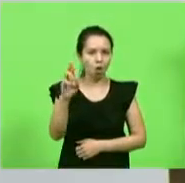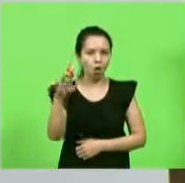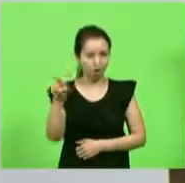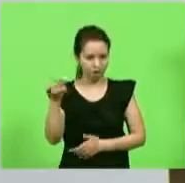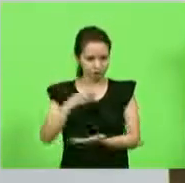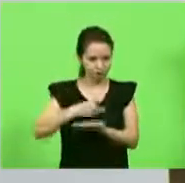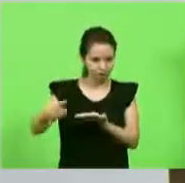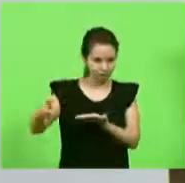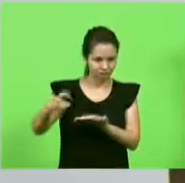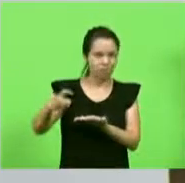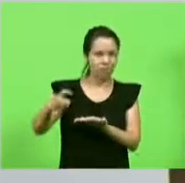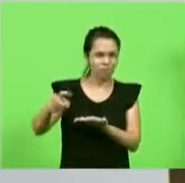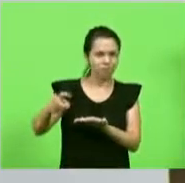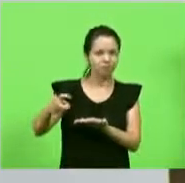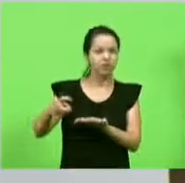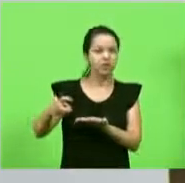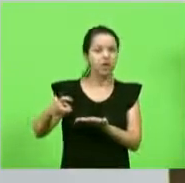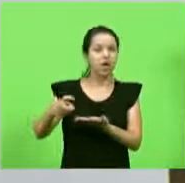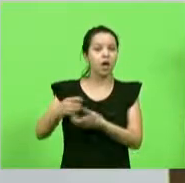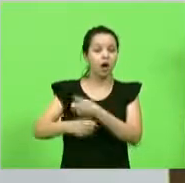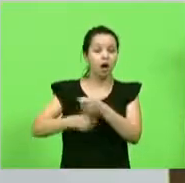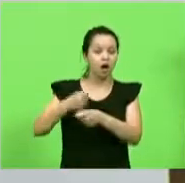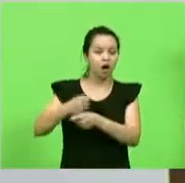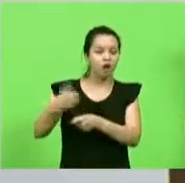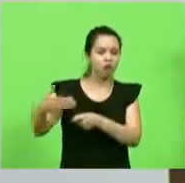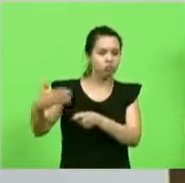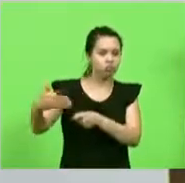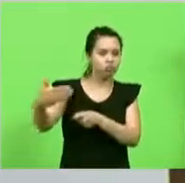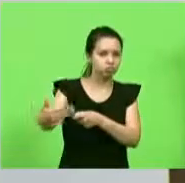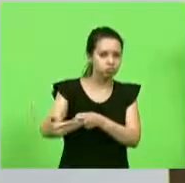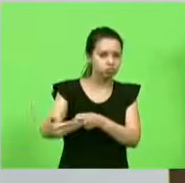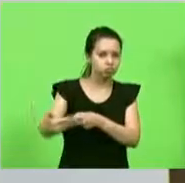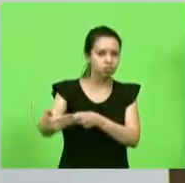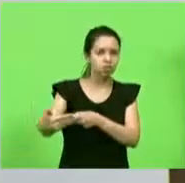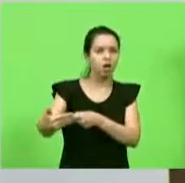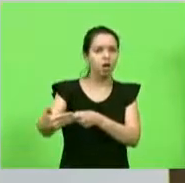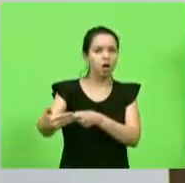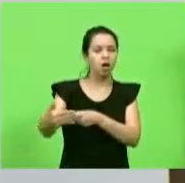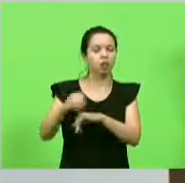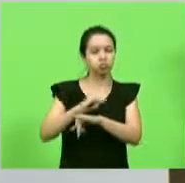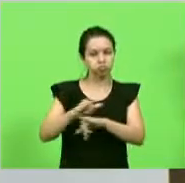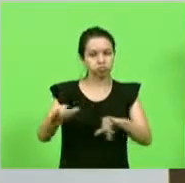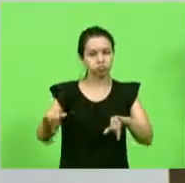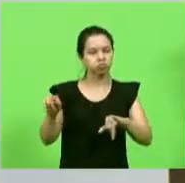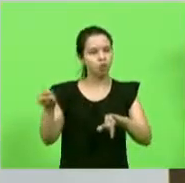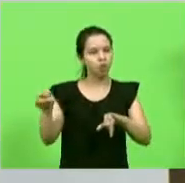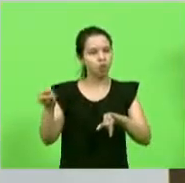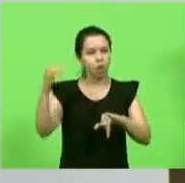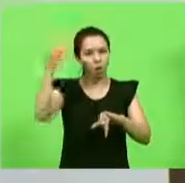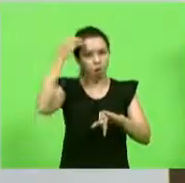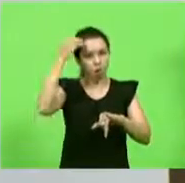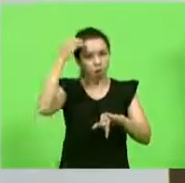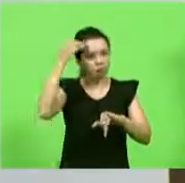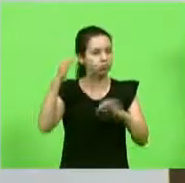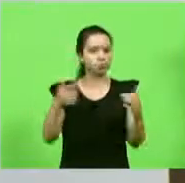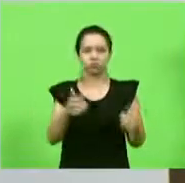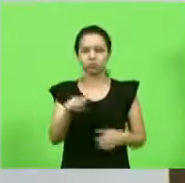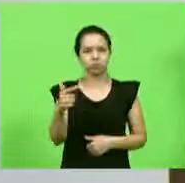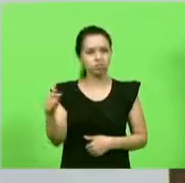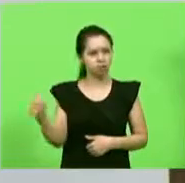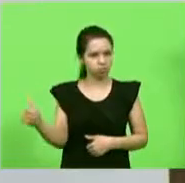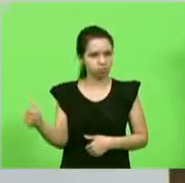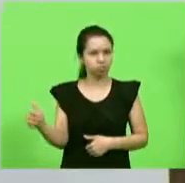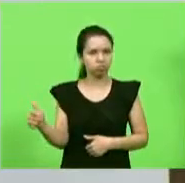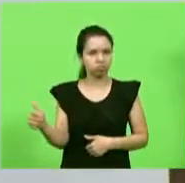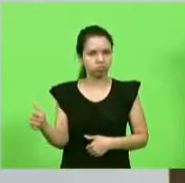Anos depois o Collor foi inocentado. Lembram da Dilma que foi